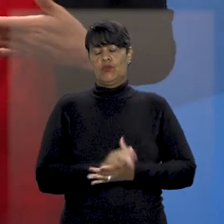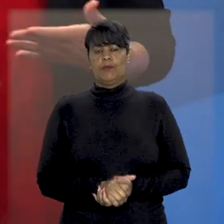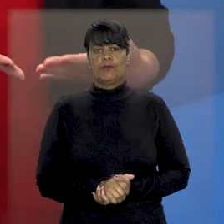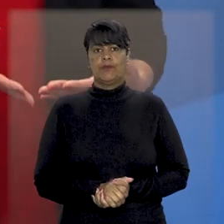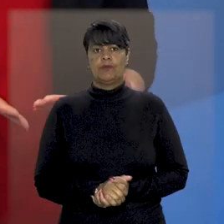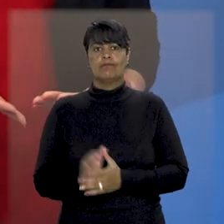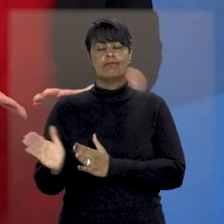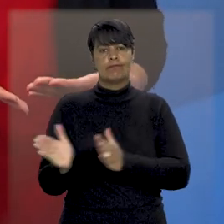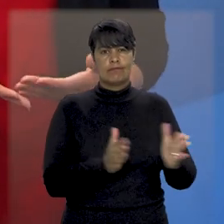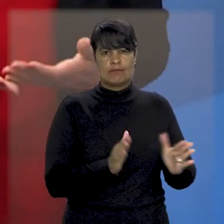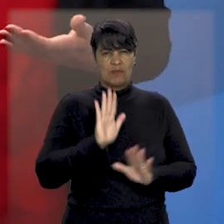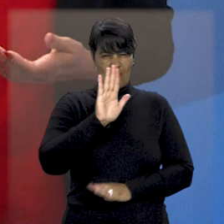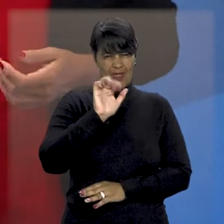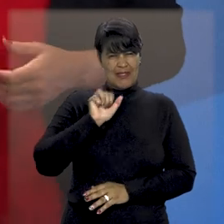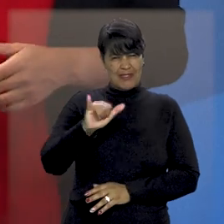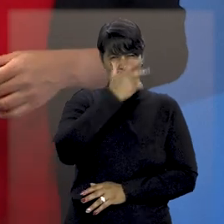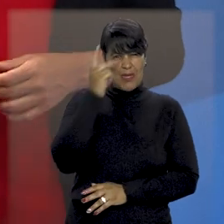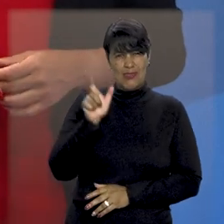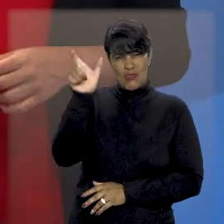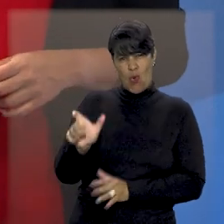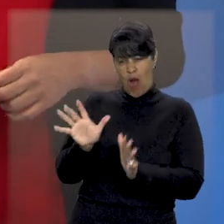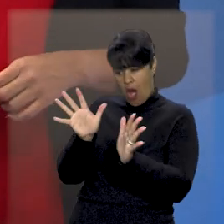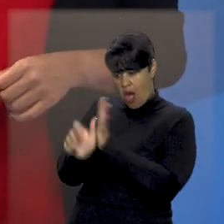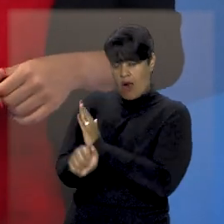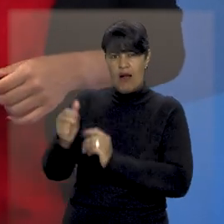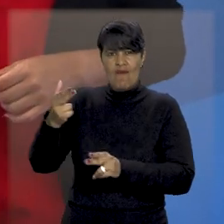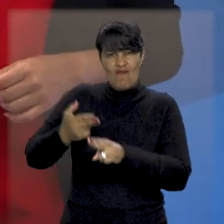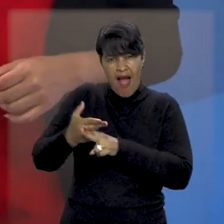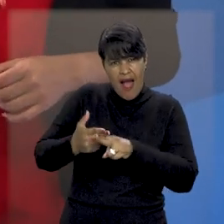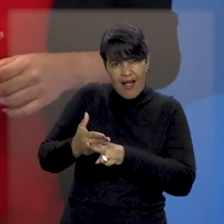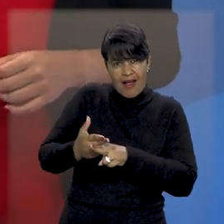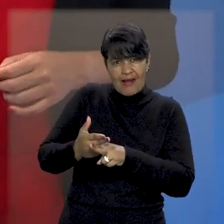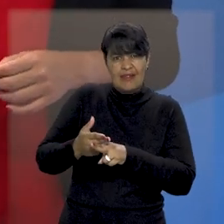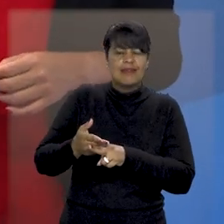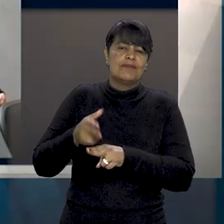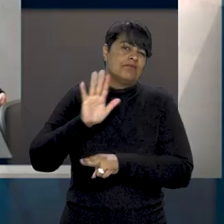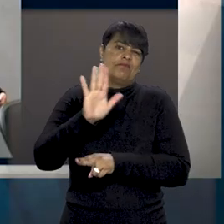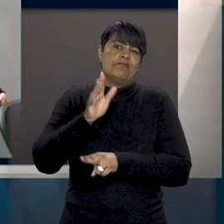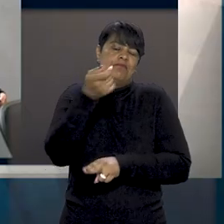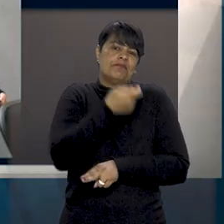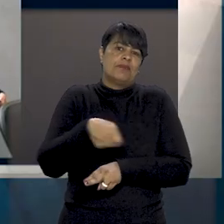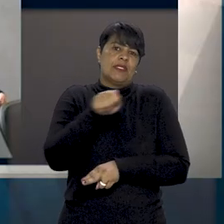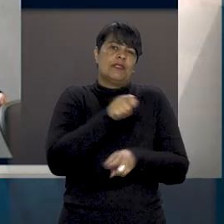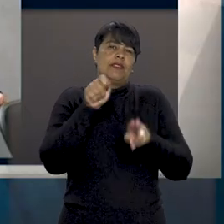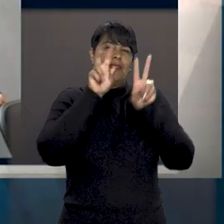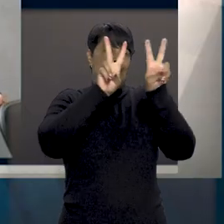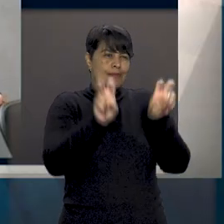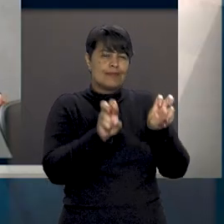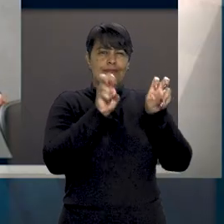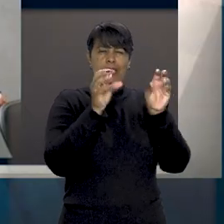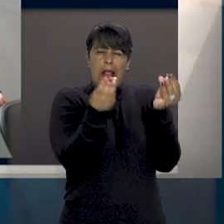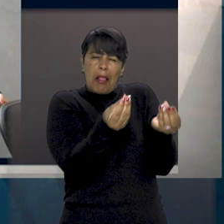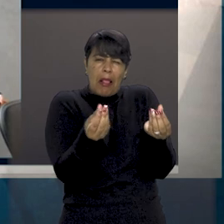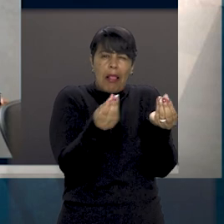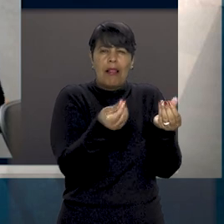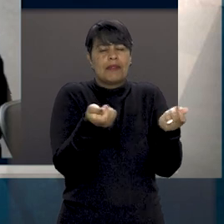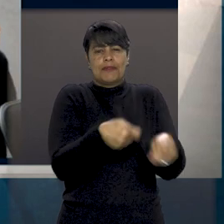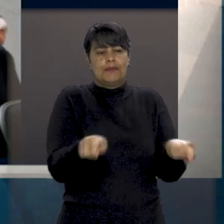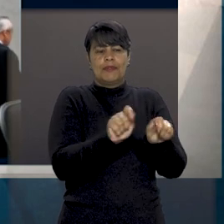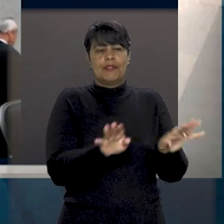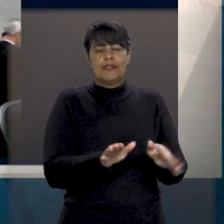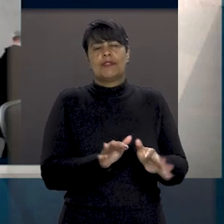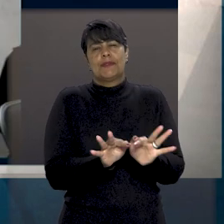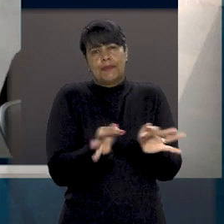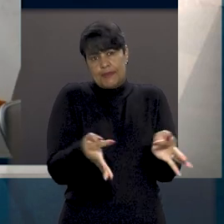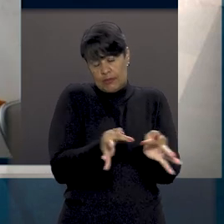faca por si só não afasta a aplicação do princípio da insignificância. Com base no princípio da insignificância, o